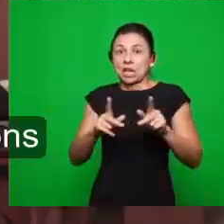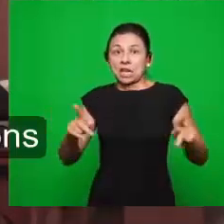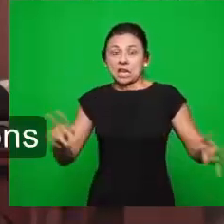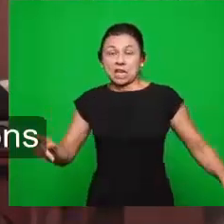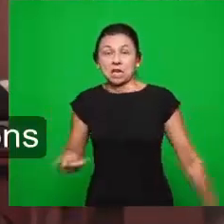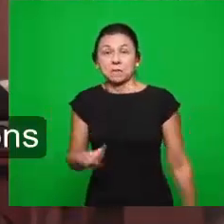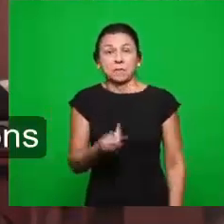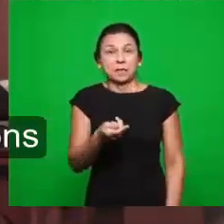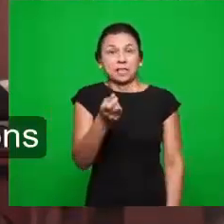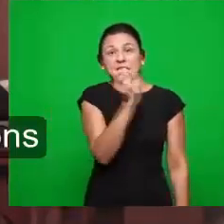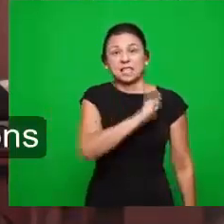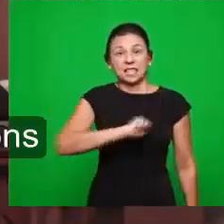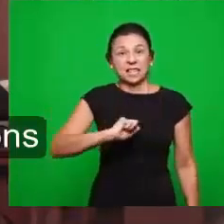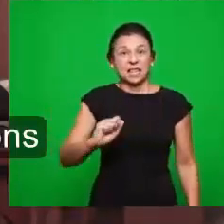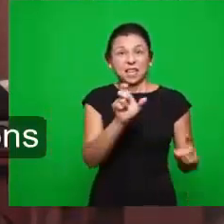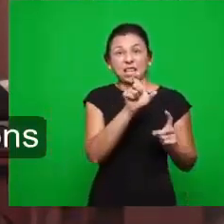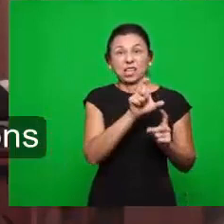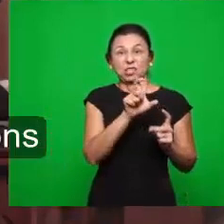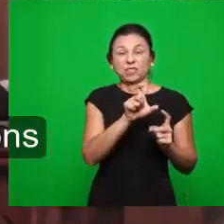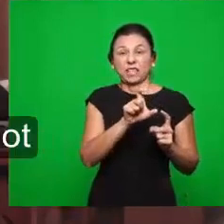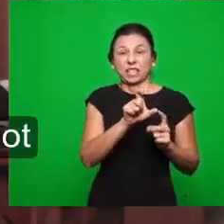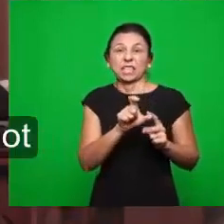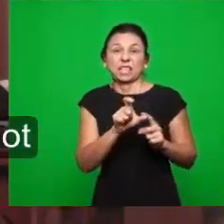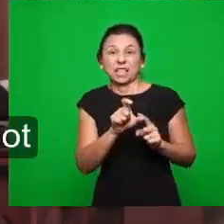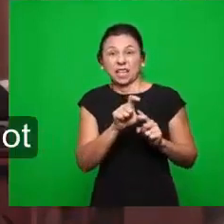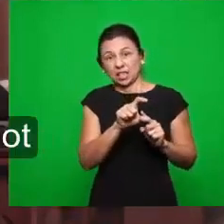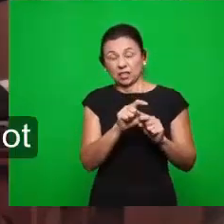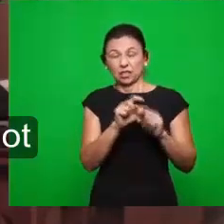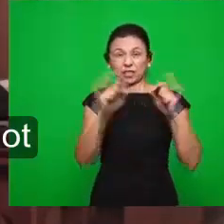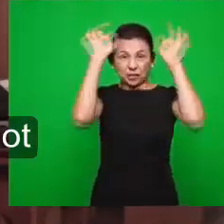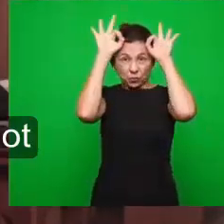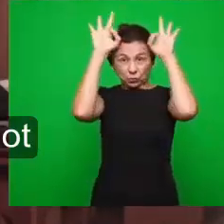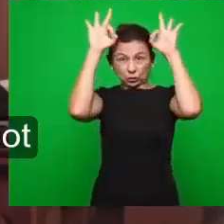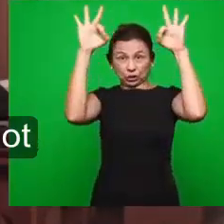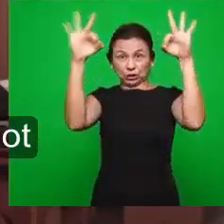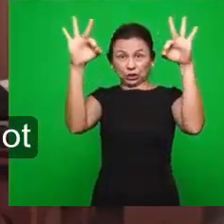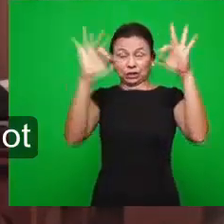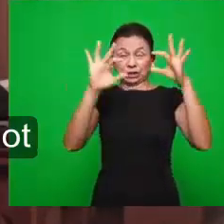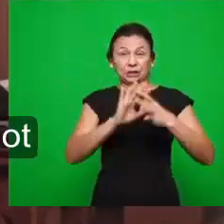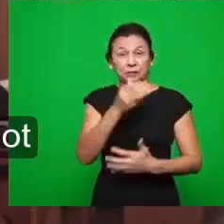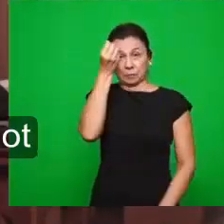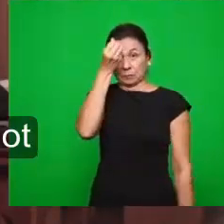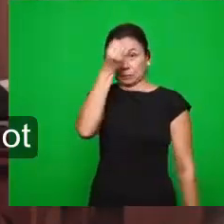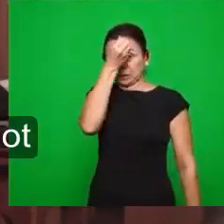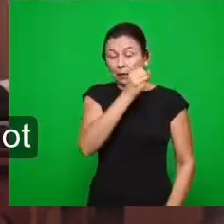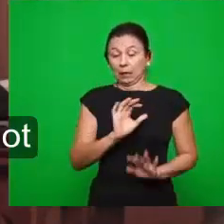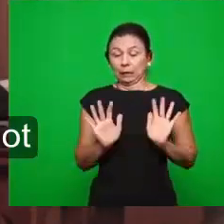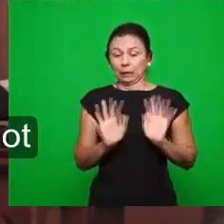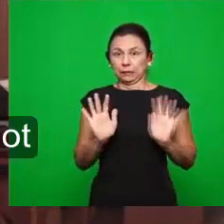cabeças, dez chifres, sete cabeças. Então, aquelas invenções de 666, todo mundo quer saber disso.